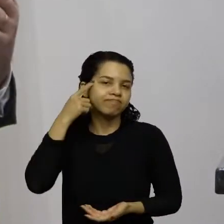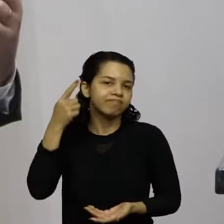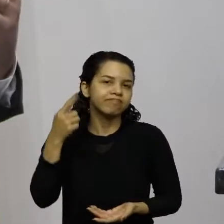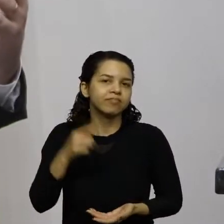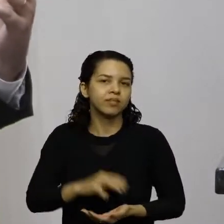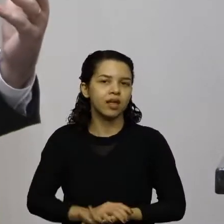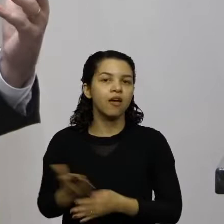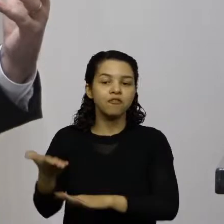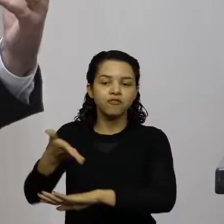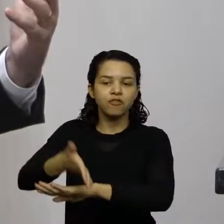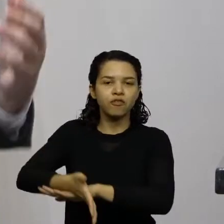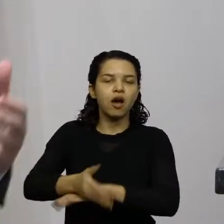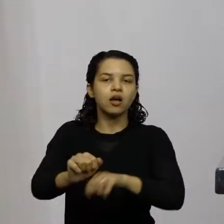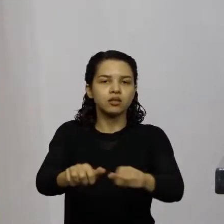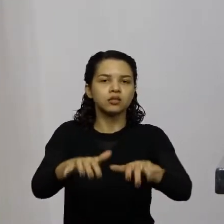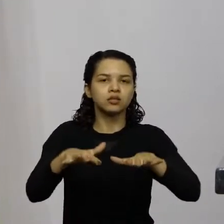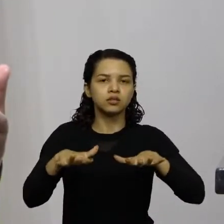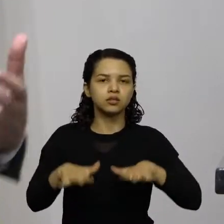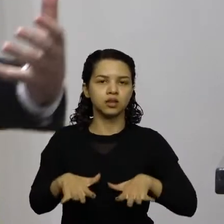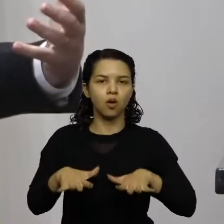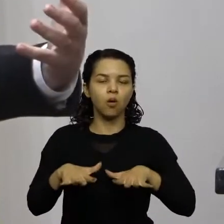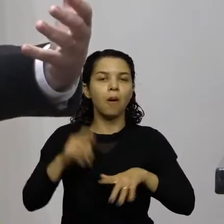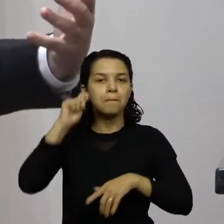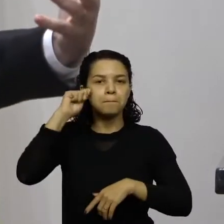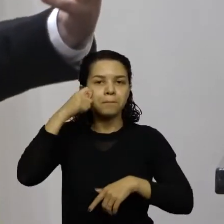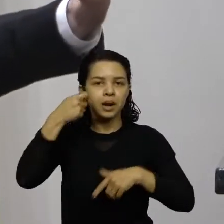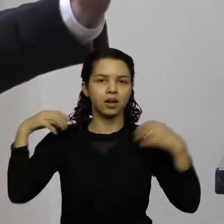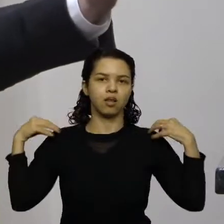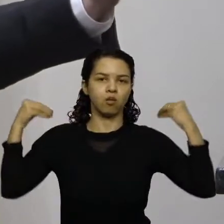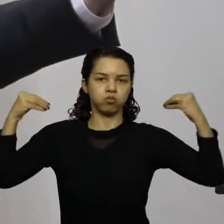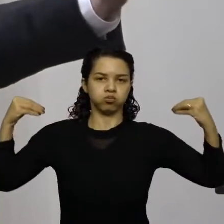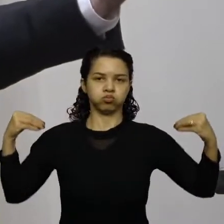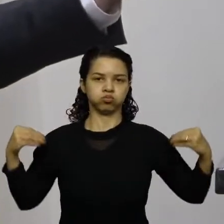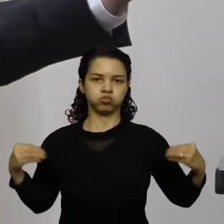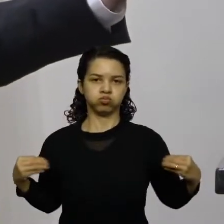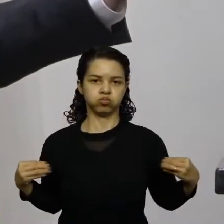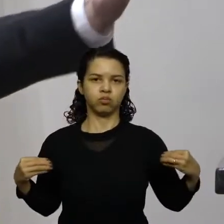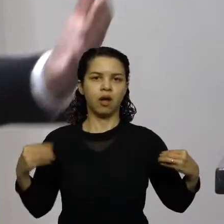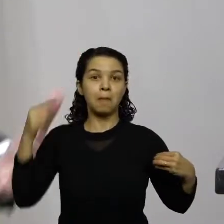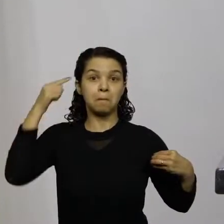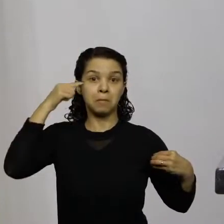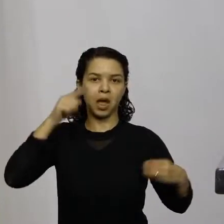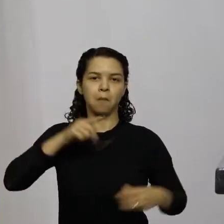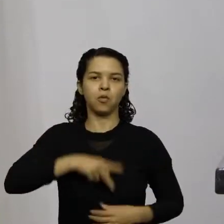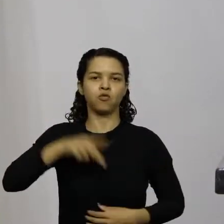vai para a sessão é colocada aquela toga preta ele se acha o professor de Deus